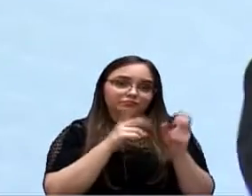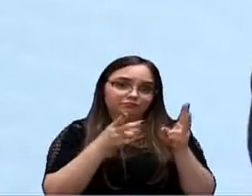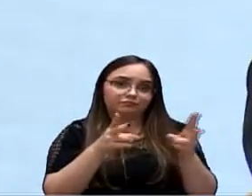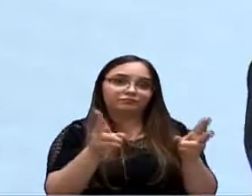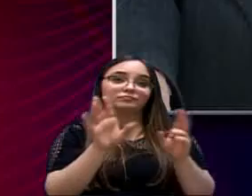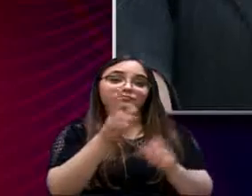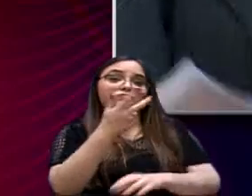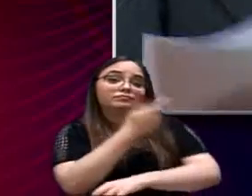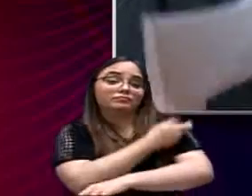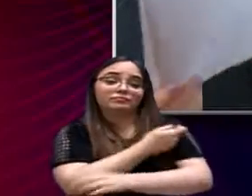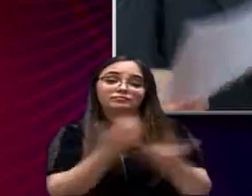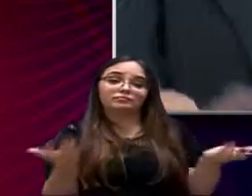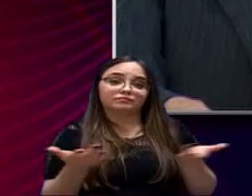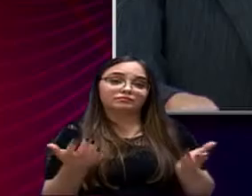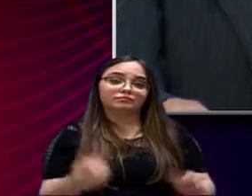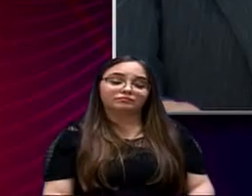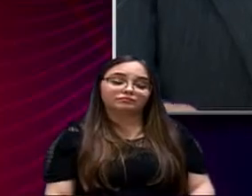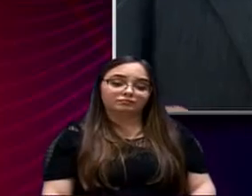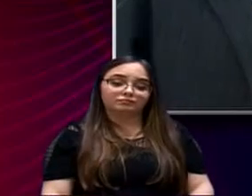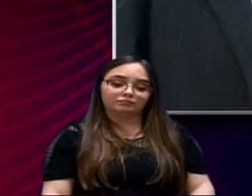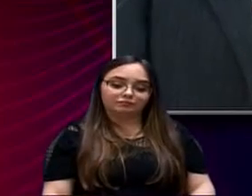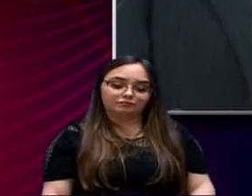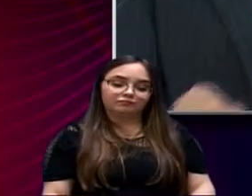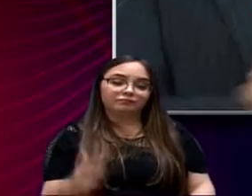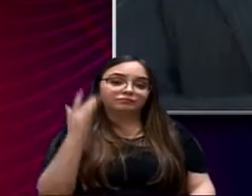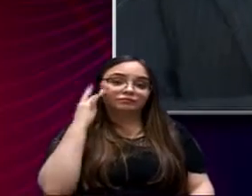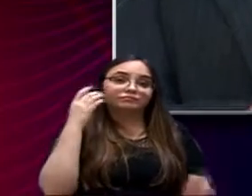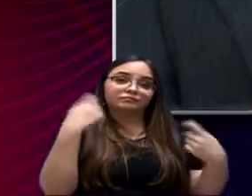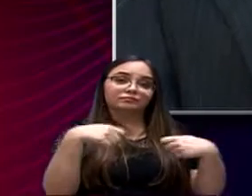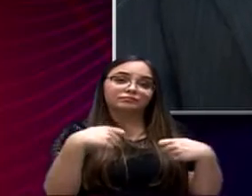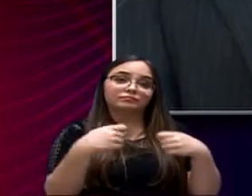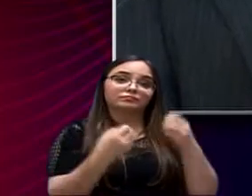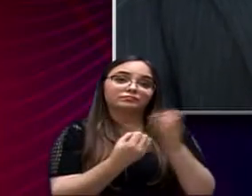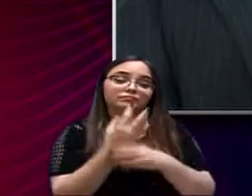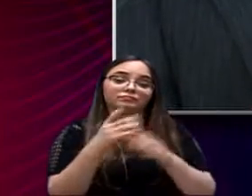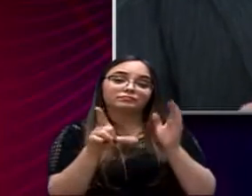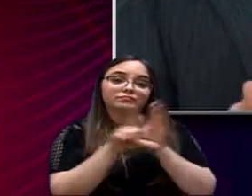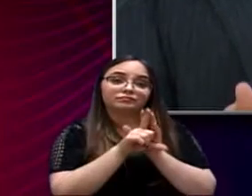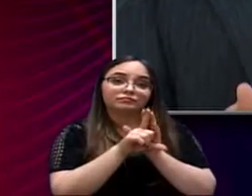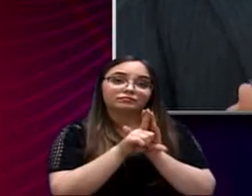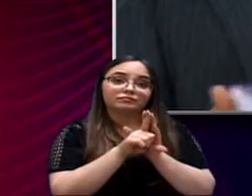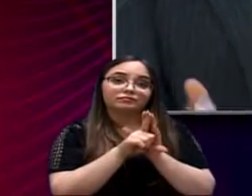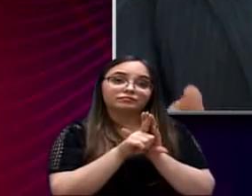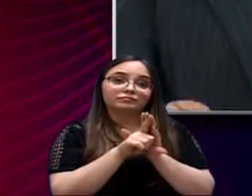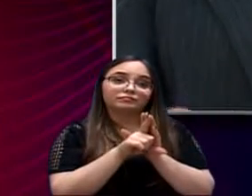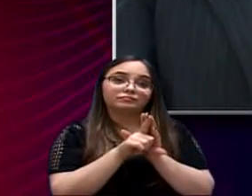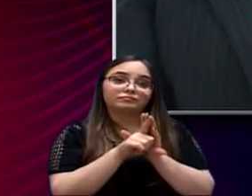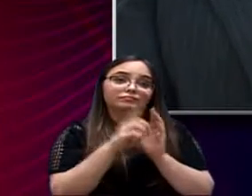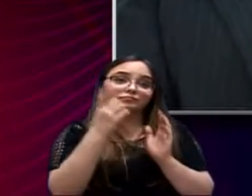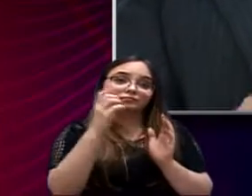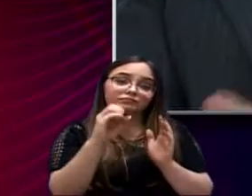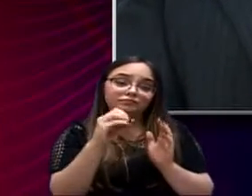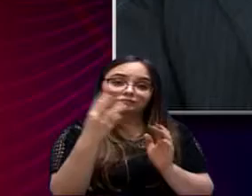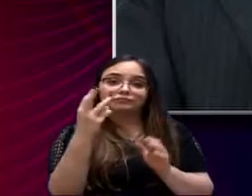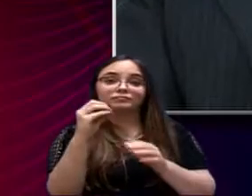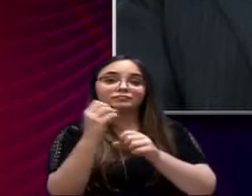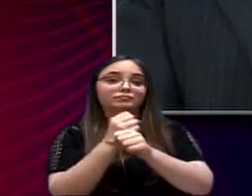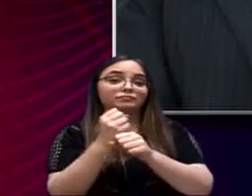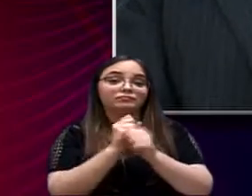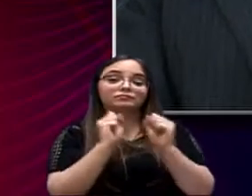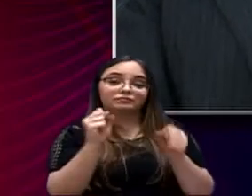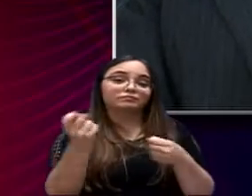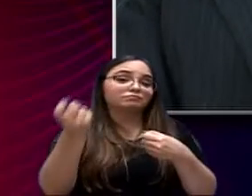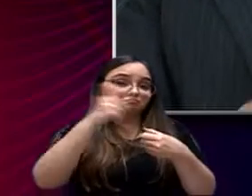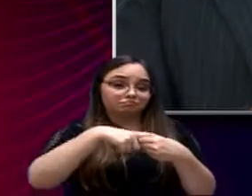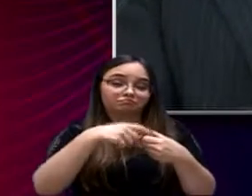isso. Na verdade, eu acho que nós temos que construir uma legislação, estava falando até aqui, e, pelo jeito, 10, 30 anos podem ser cuidadosos da mãe.